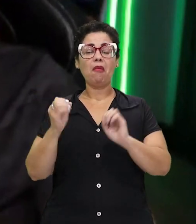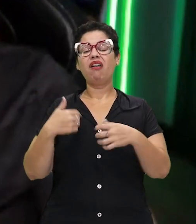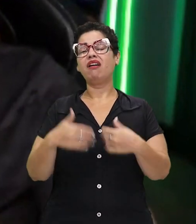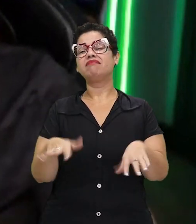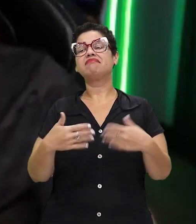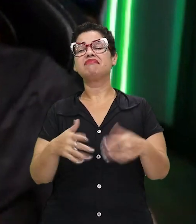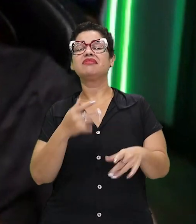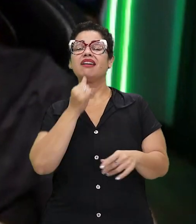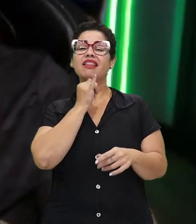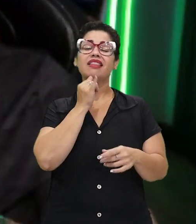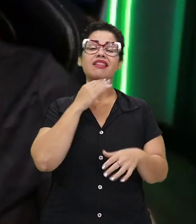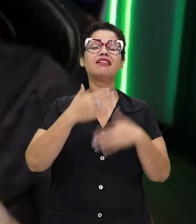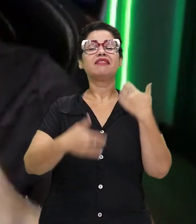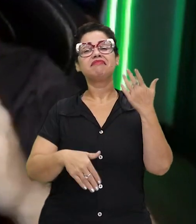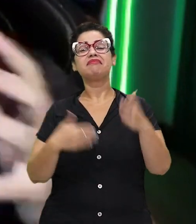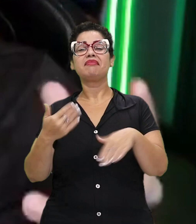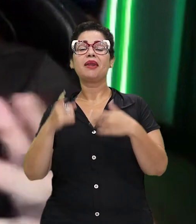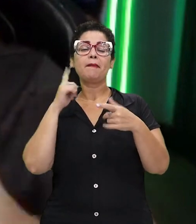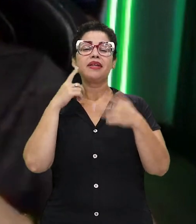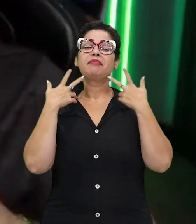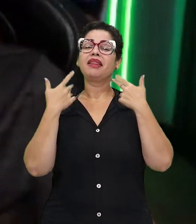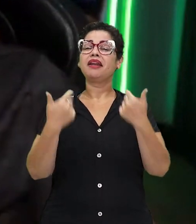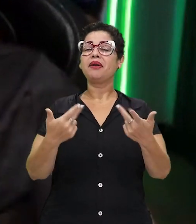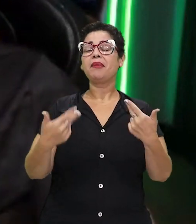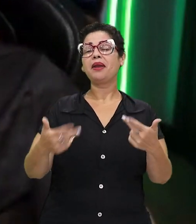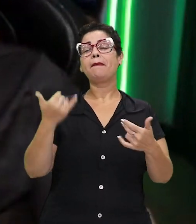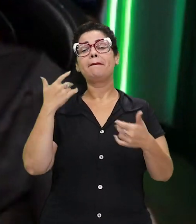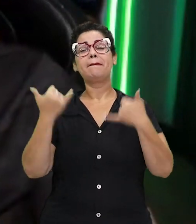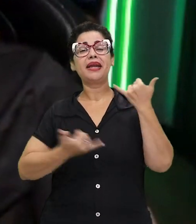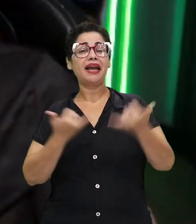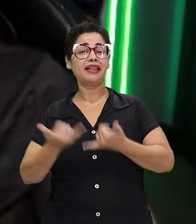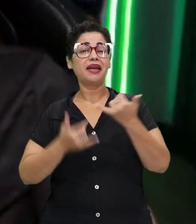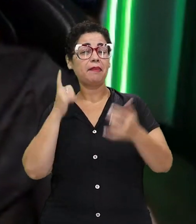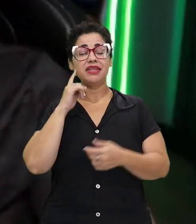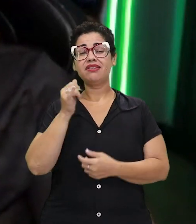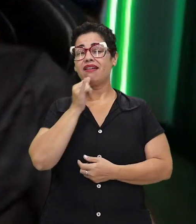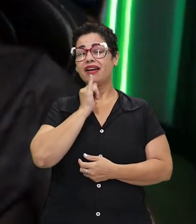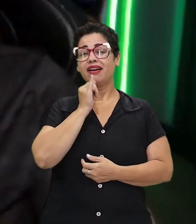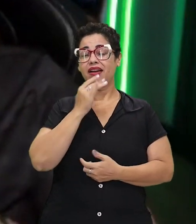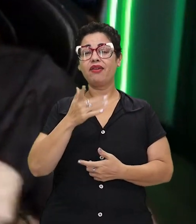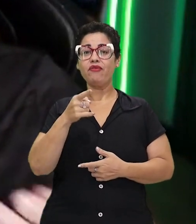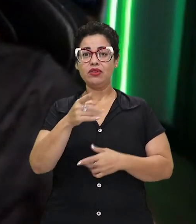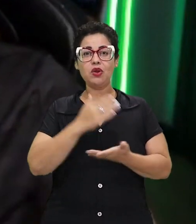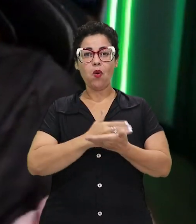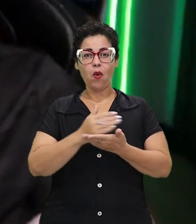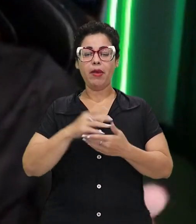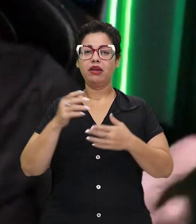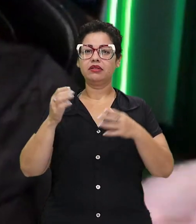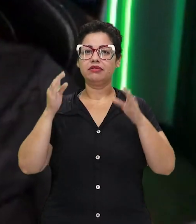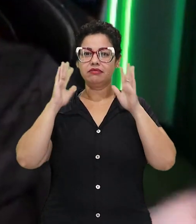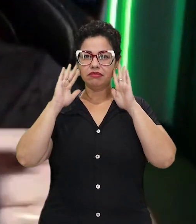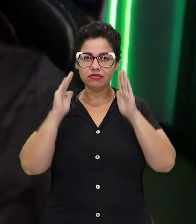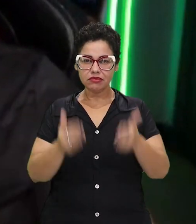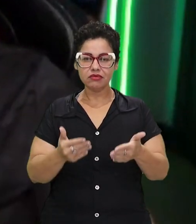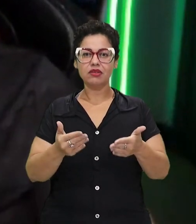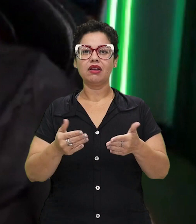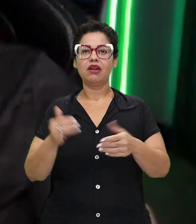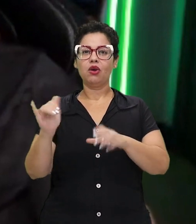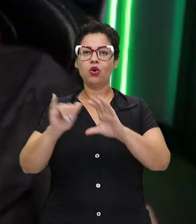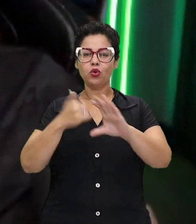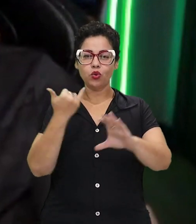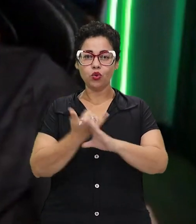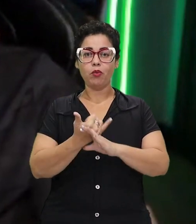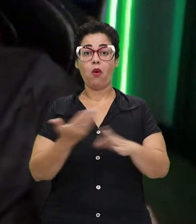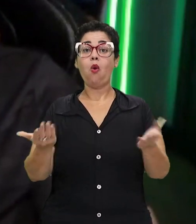a gente tende a levar, por um lado, mais ali na diversão e como hobby mesmo. Porque a partir do momento que você começa algo no YouTube,